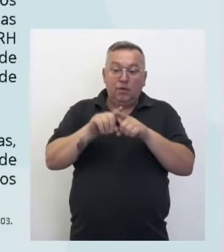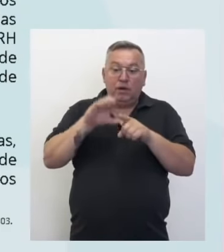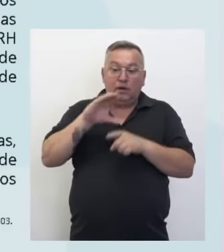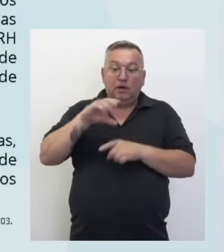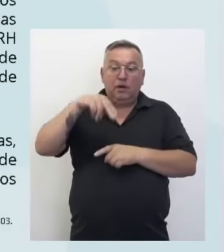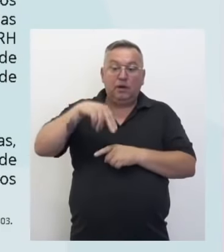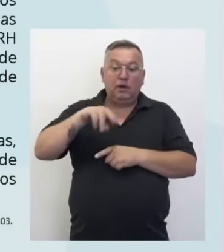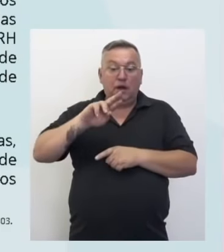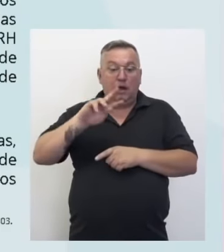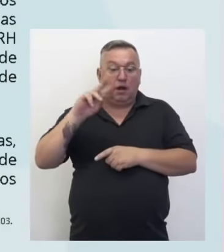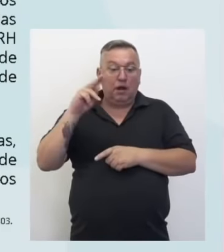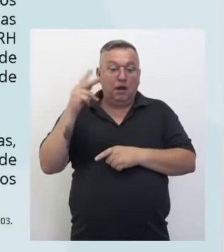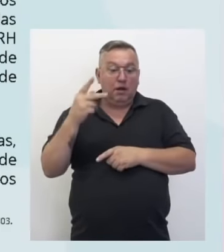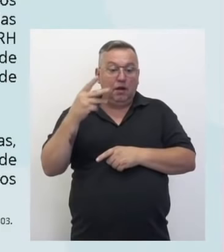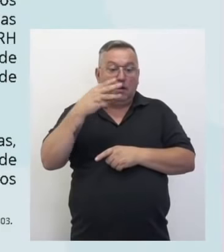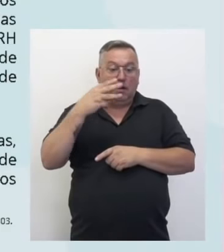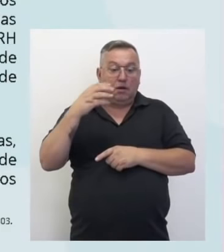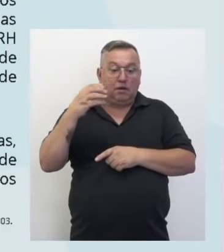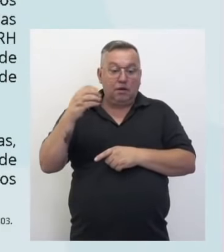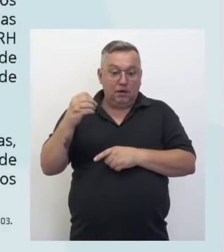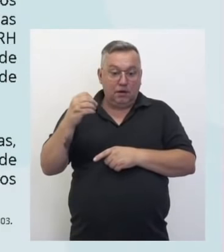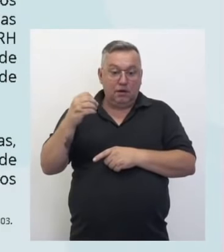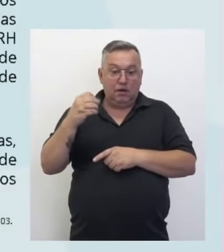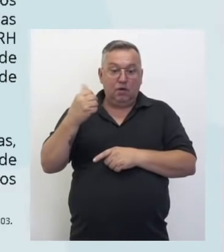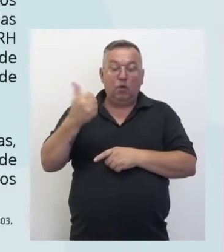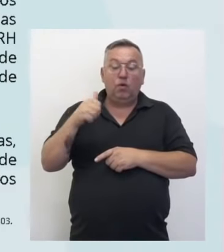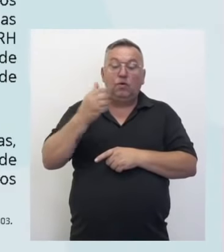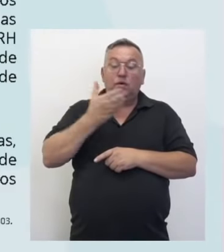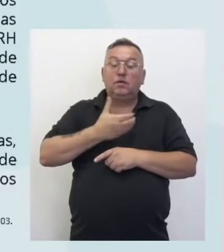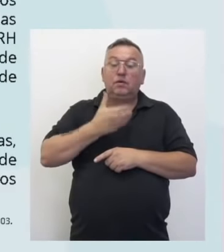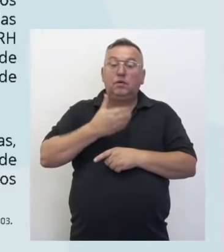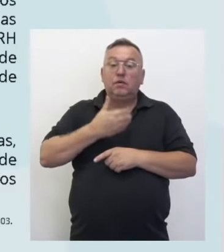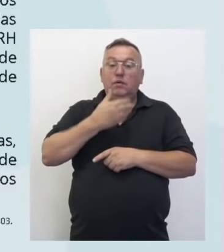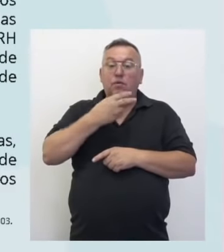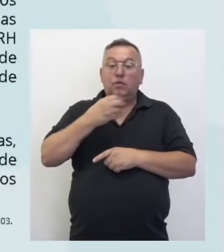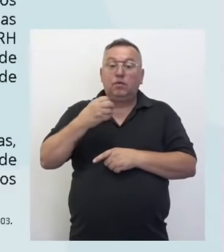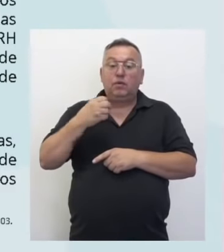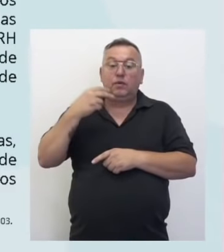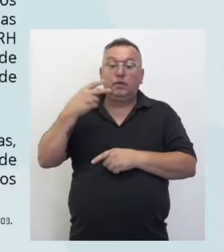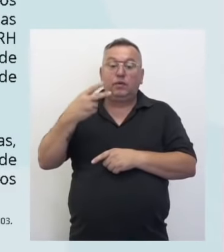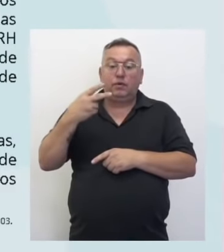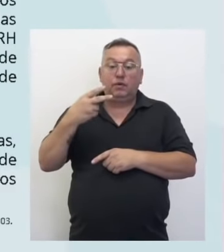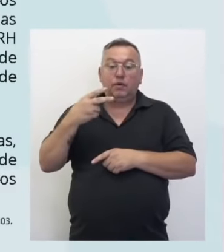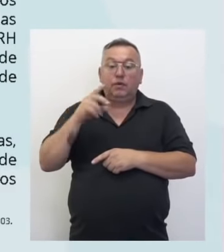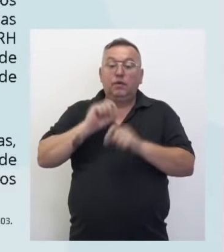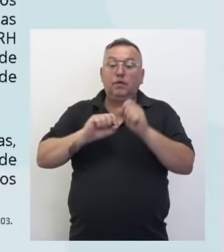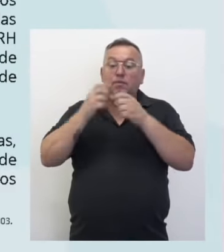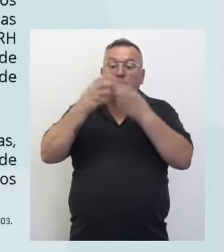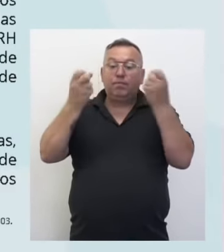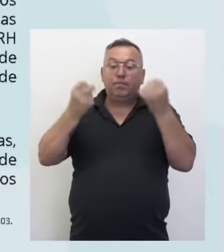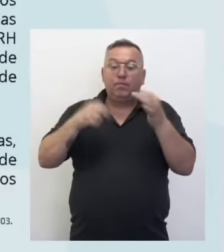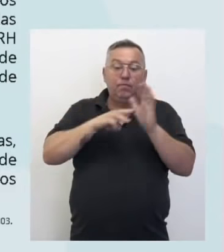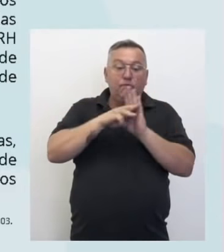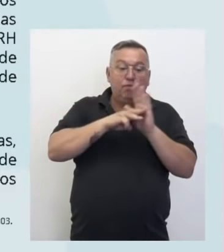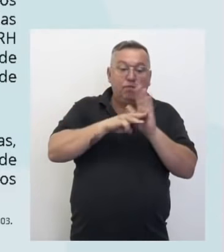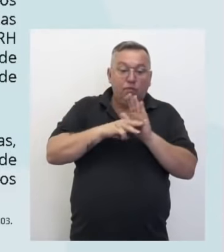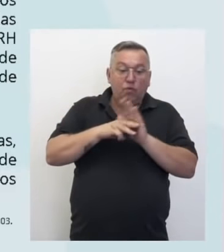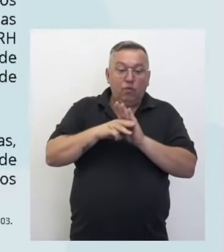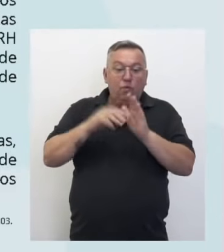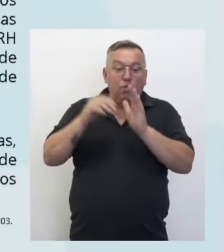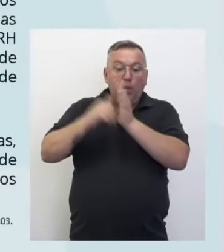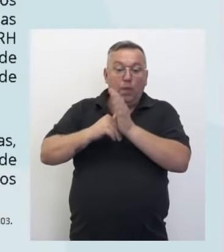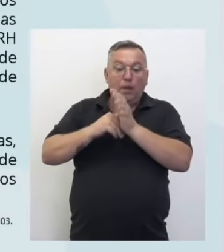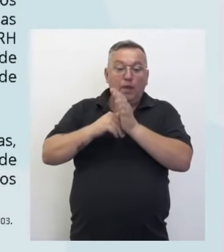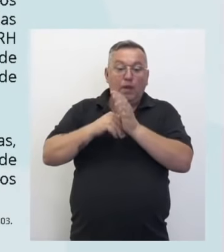a resolução CNRH, número 30, de 11 de dezembro de 2002, que define metodologia de